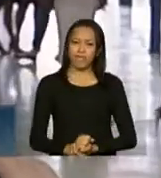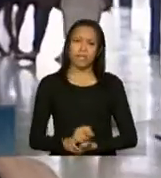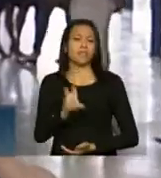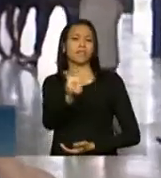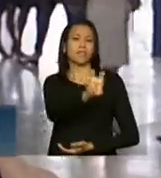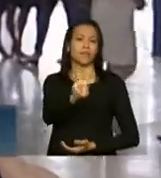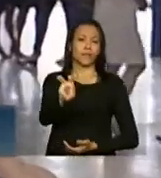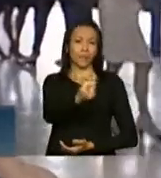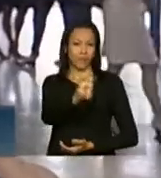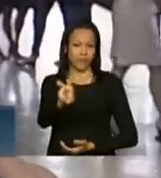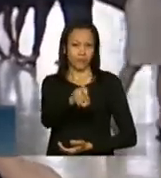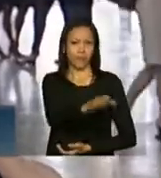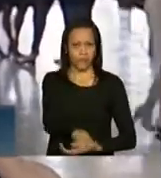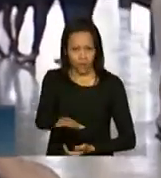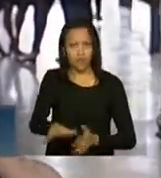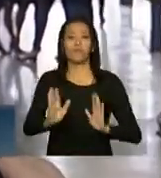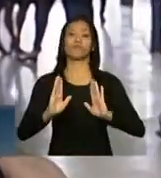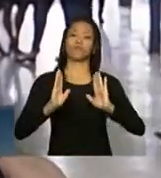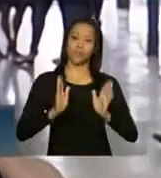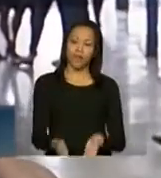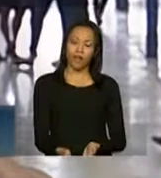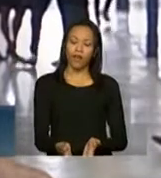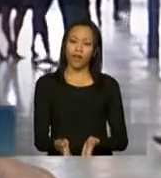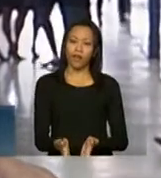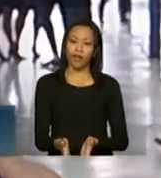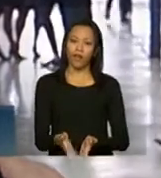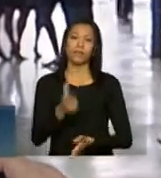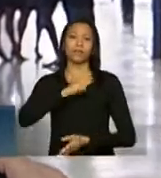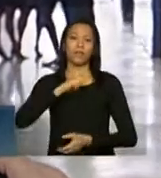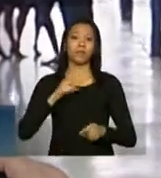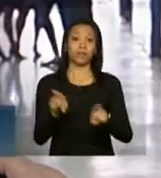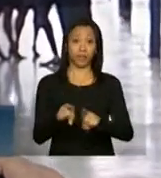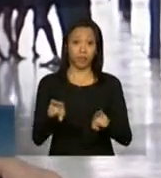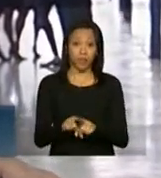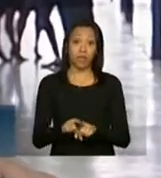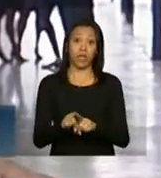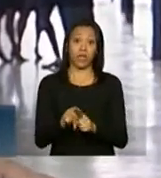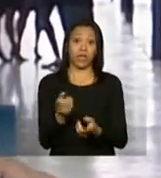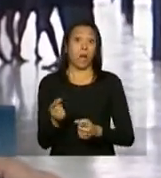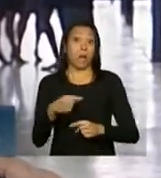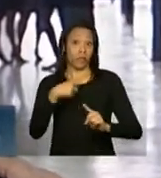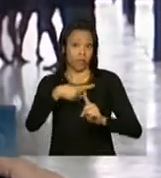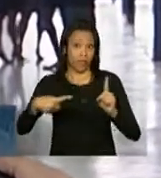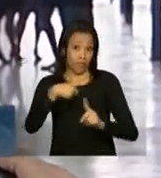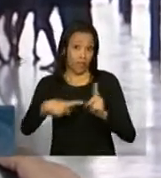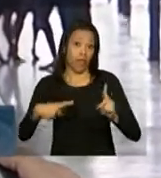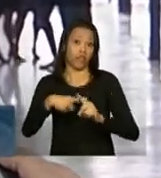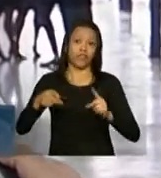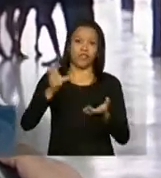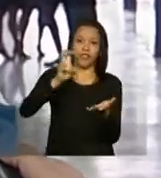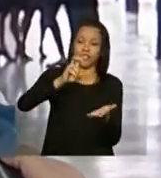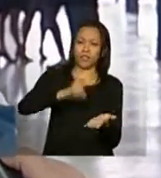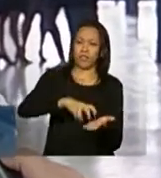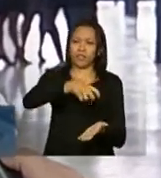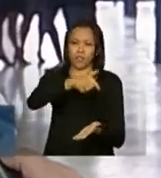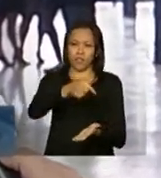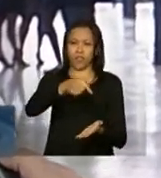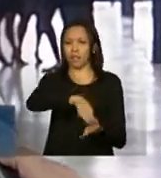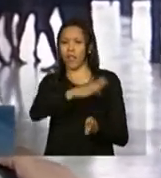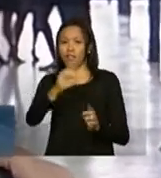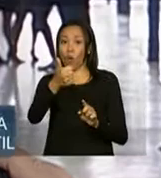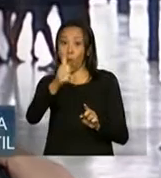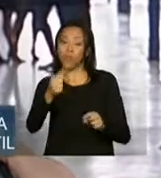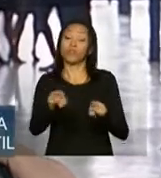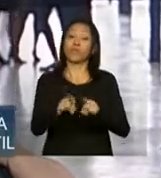crianças já. E temos ainda mais um atendimento parcial, que é meio horário, né? De 7 a 11 e de